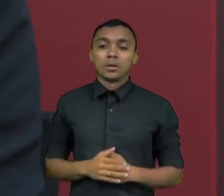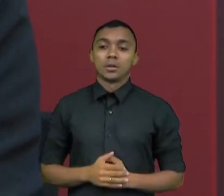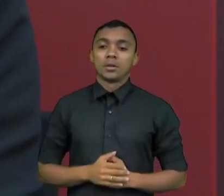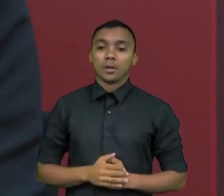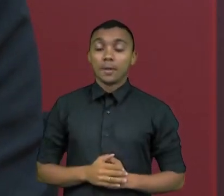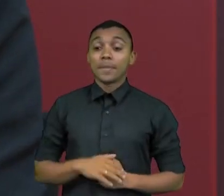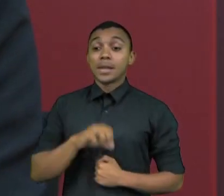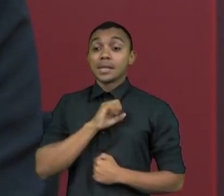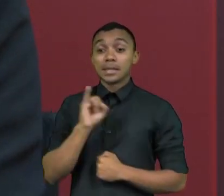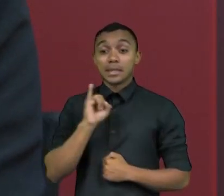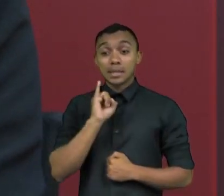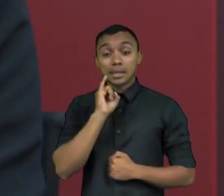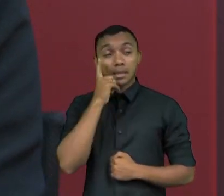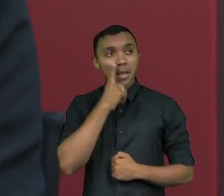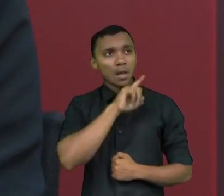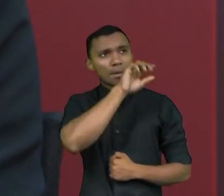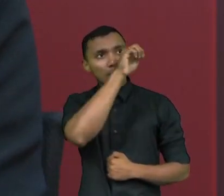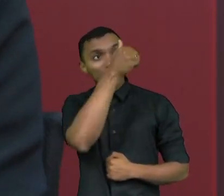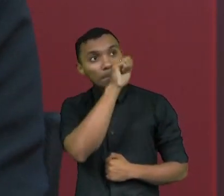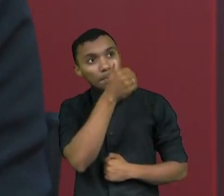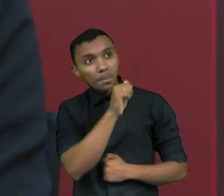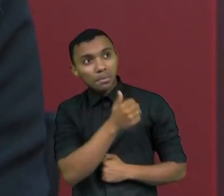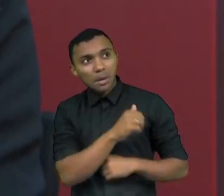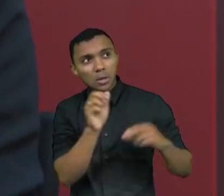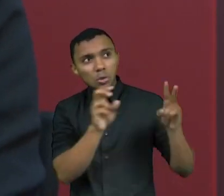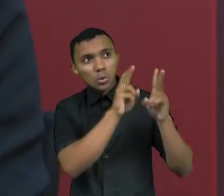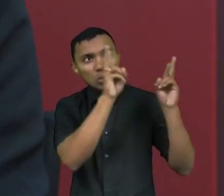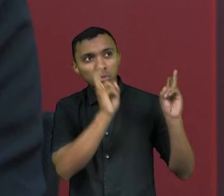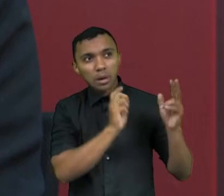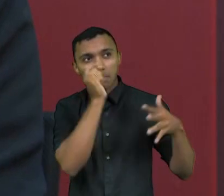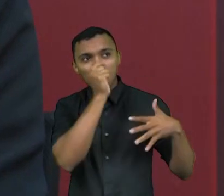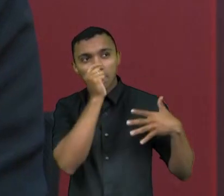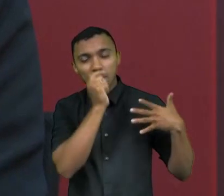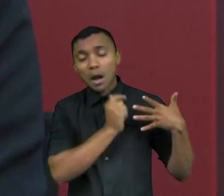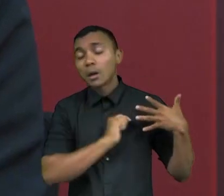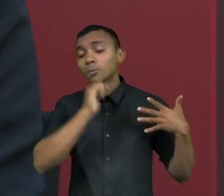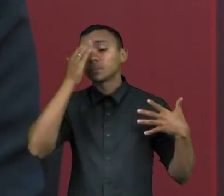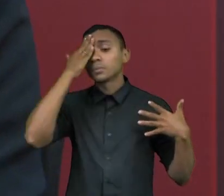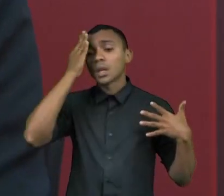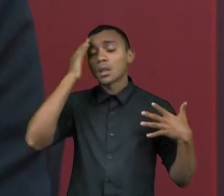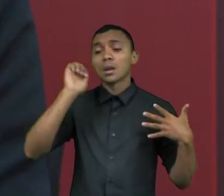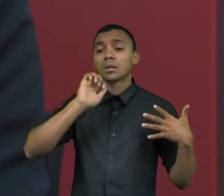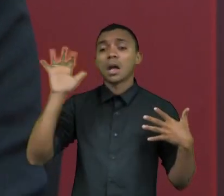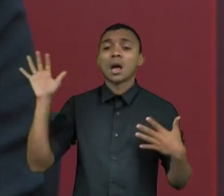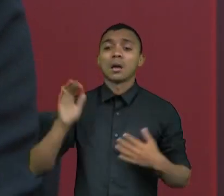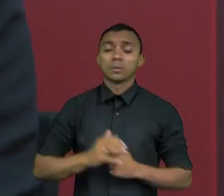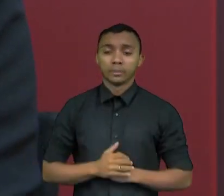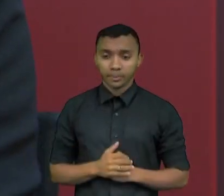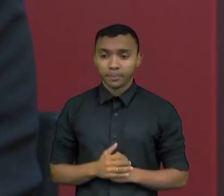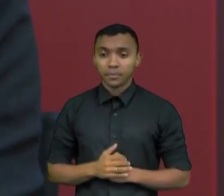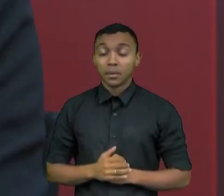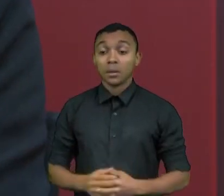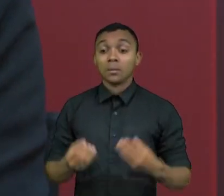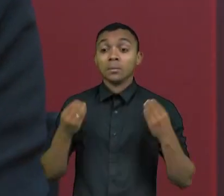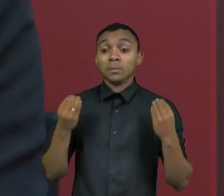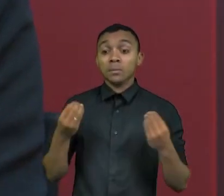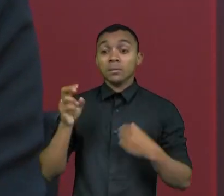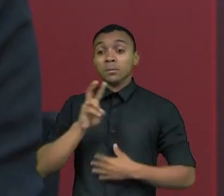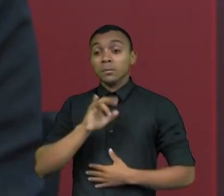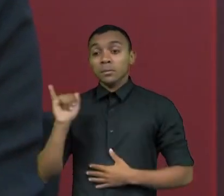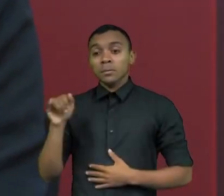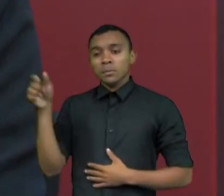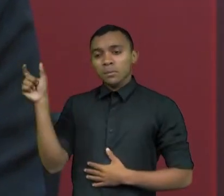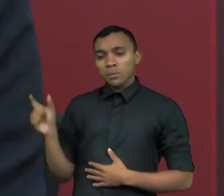detalhada desses resultados, você consegue entender melhor o cenário, para onde pode ir esse